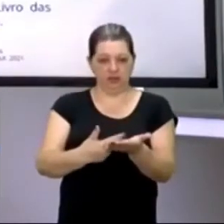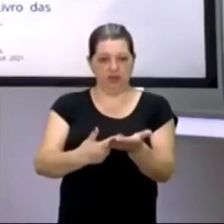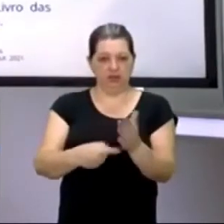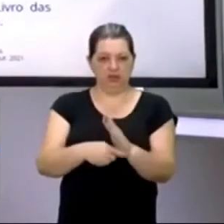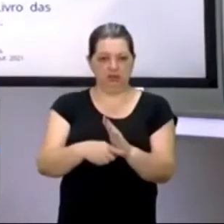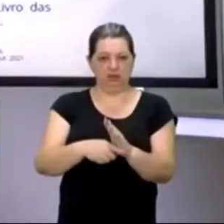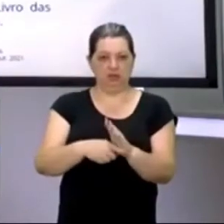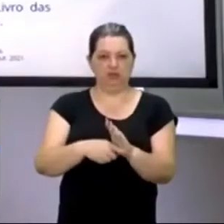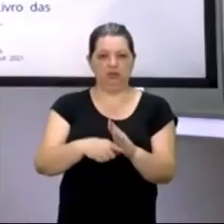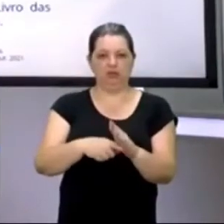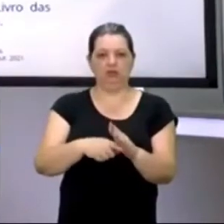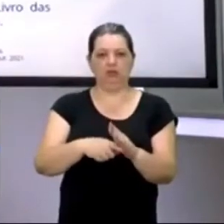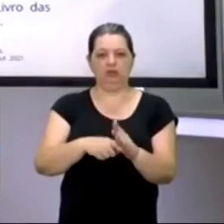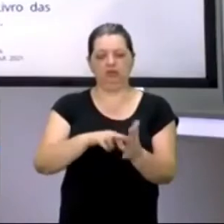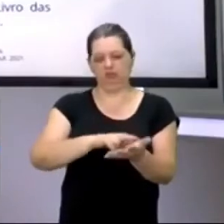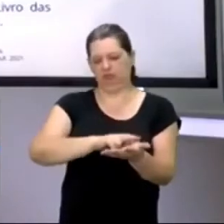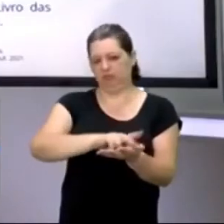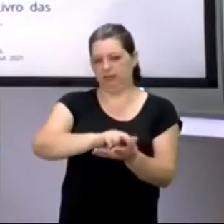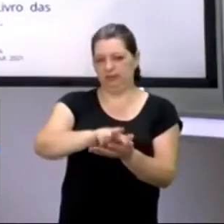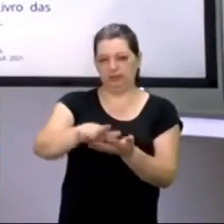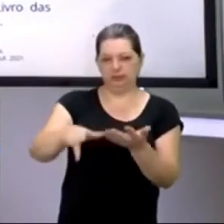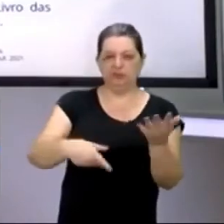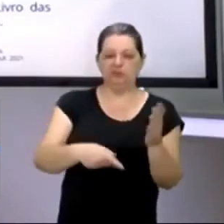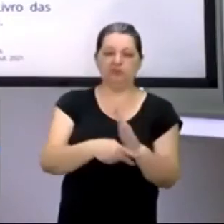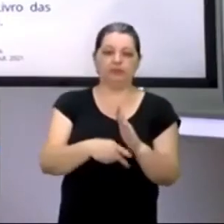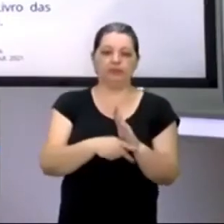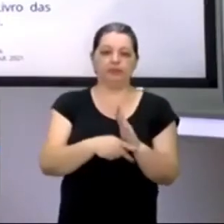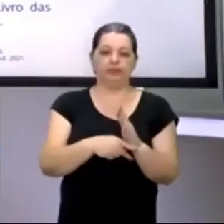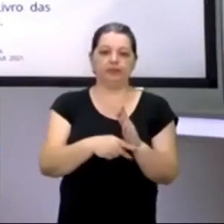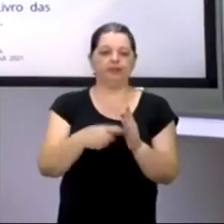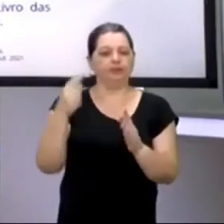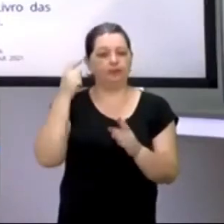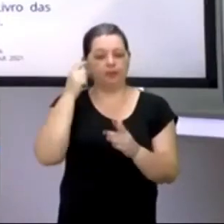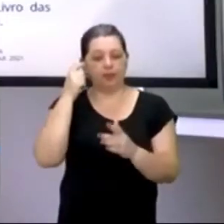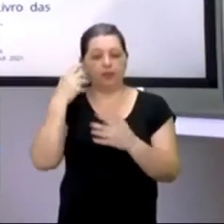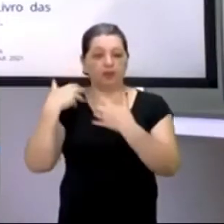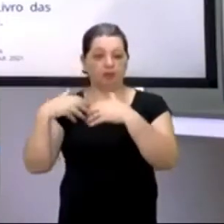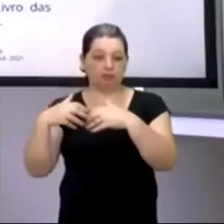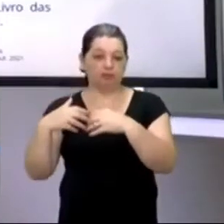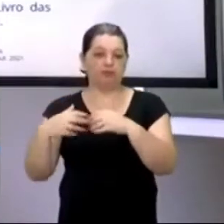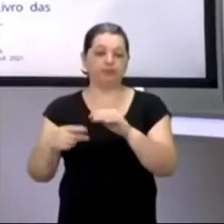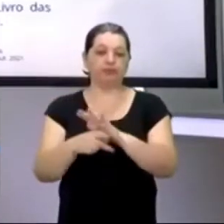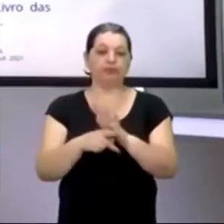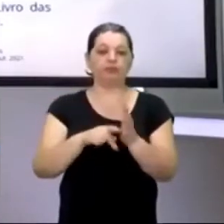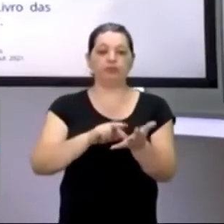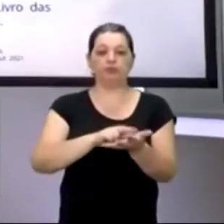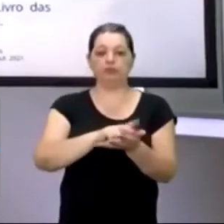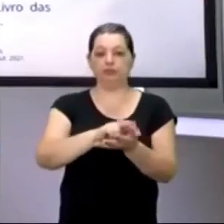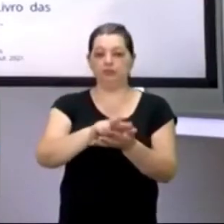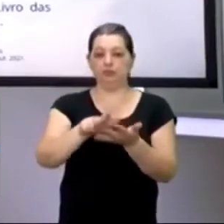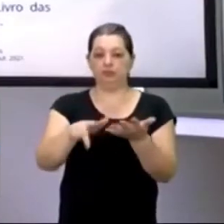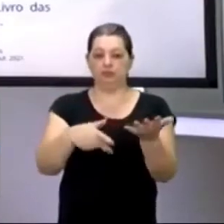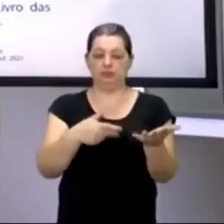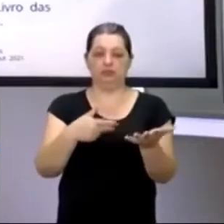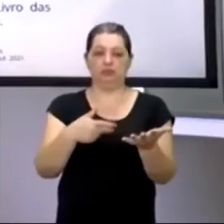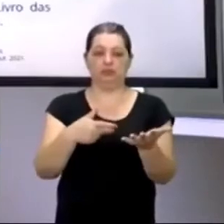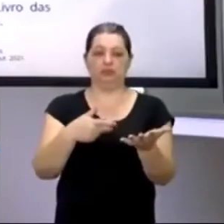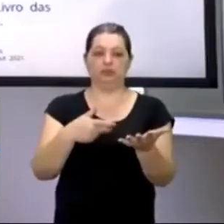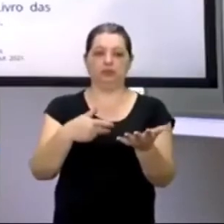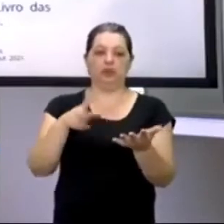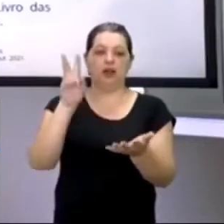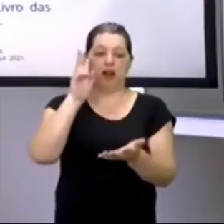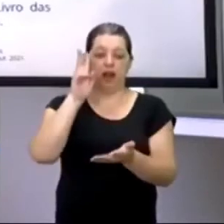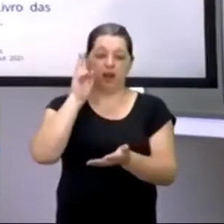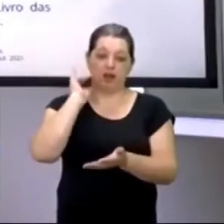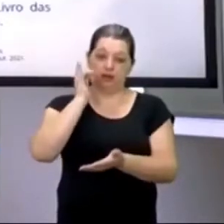mais variados, das mais variadas, correntes de pensamento, das mais variados, narradores